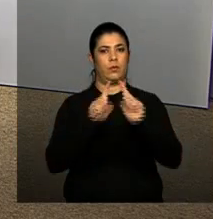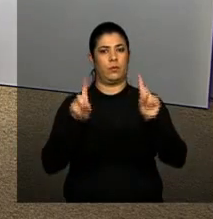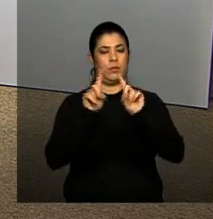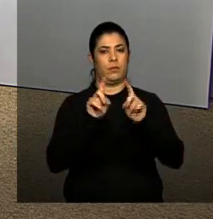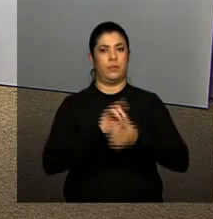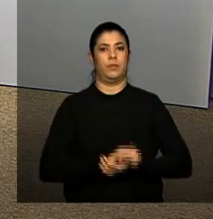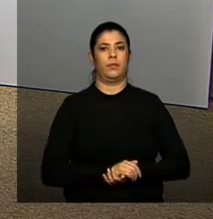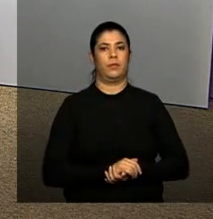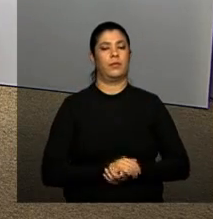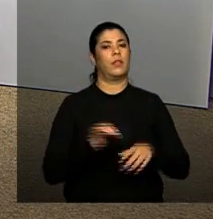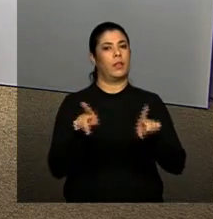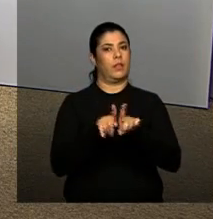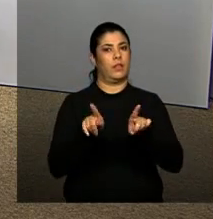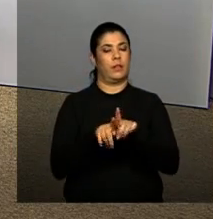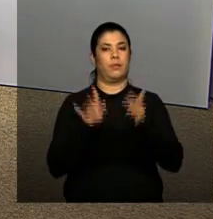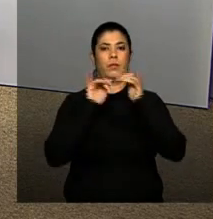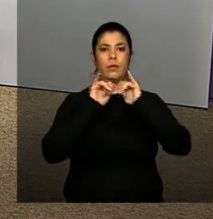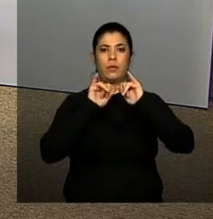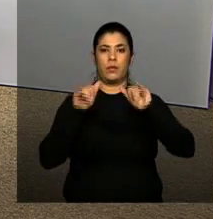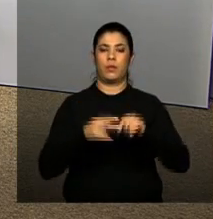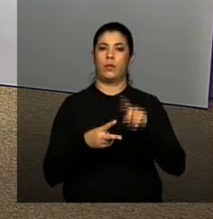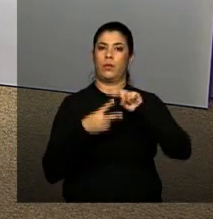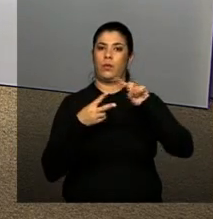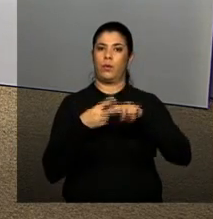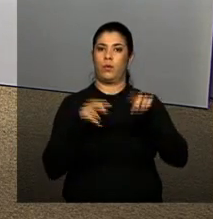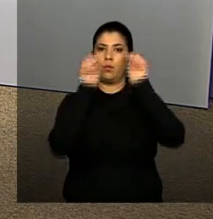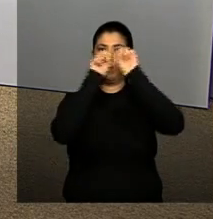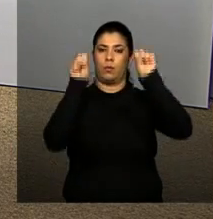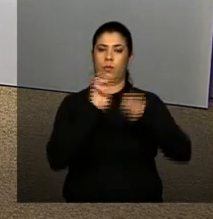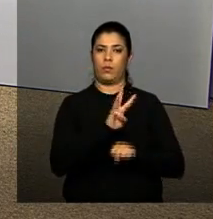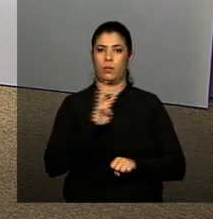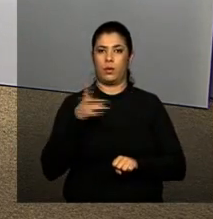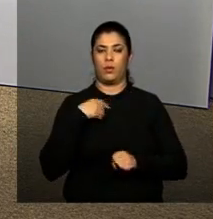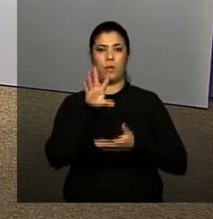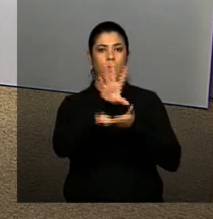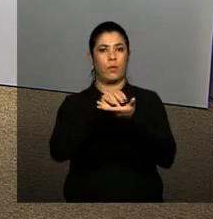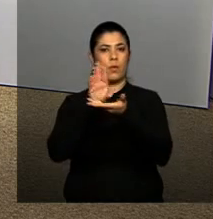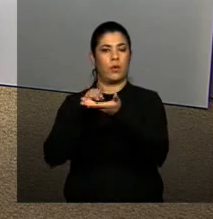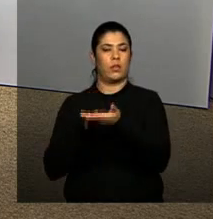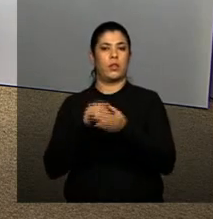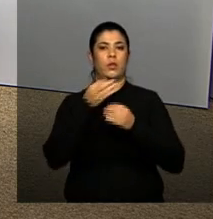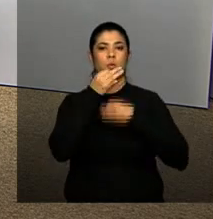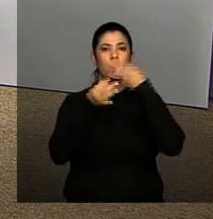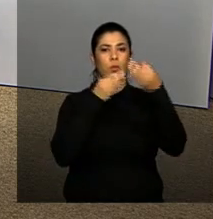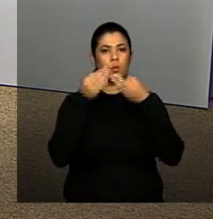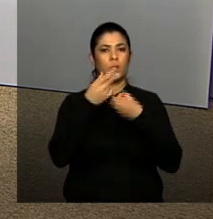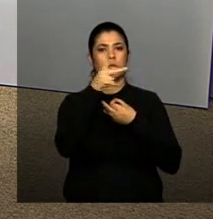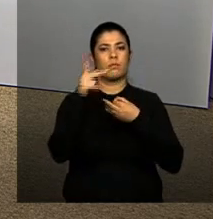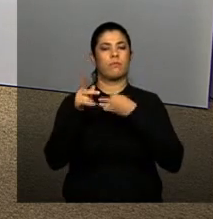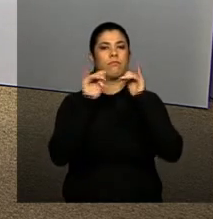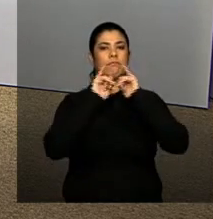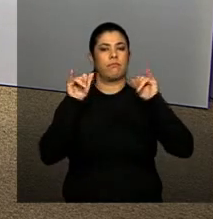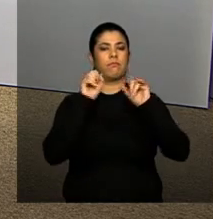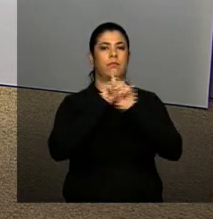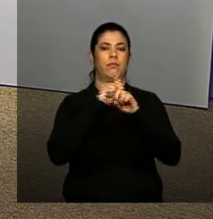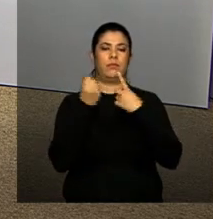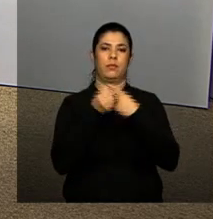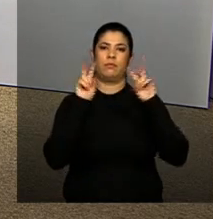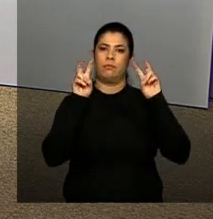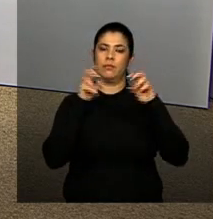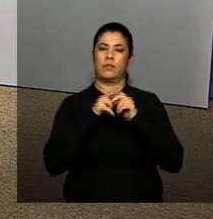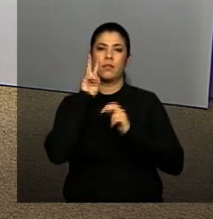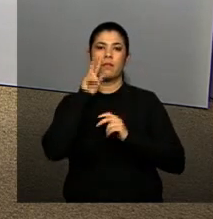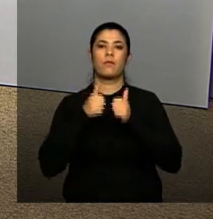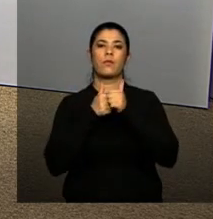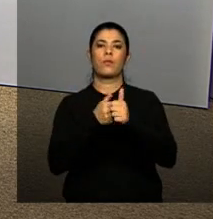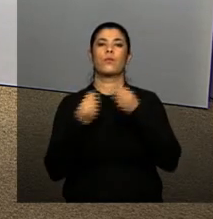Também foram lançados dois portais na internet para captar sugestões da sociedade sobre o assunto. Acompanhe agora